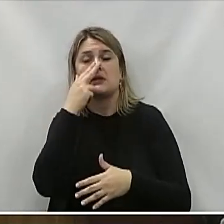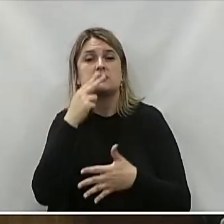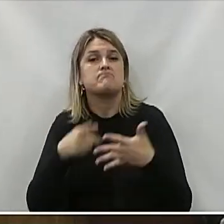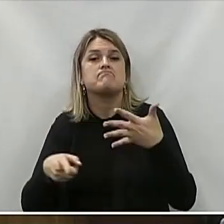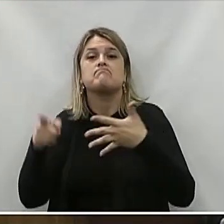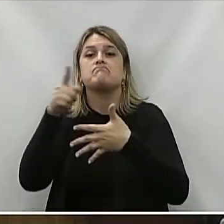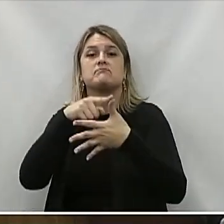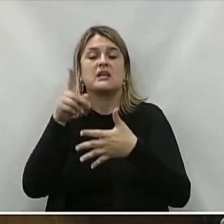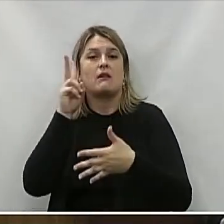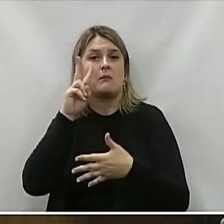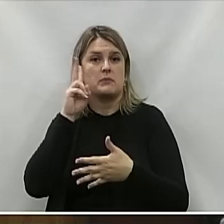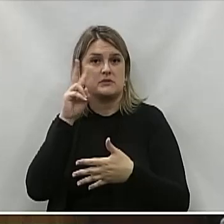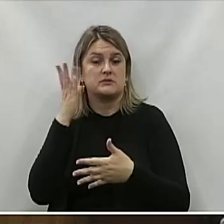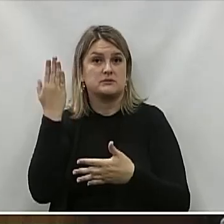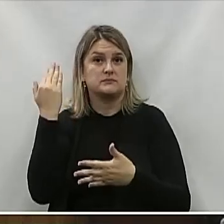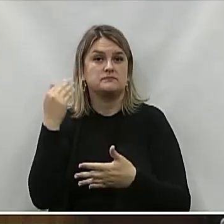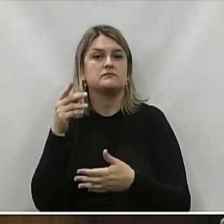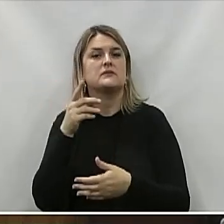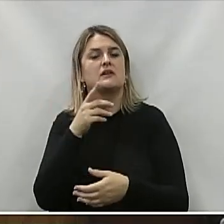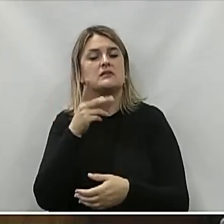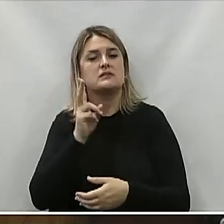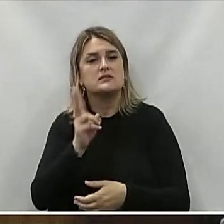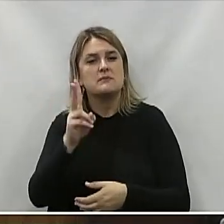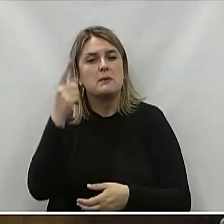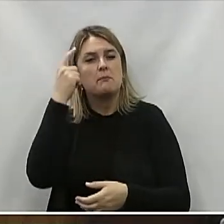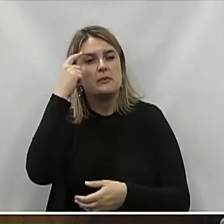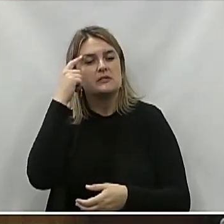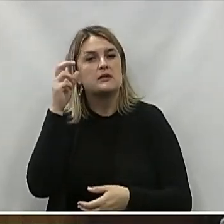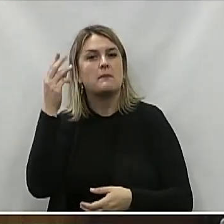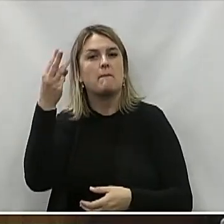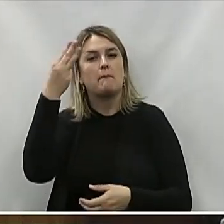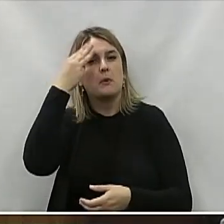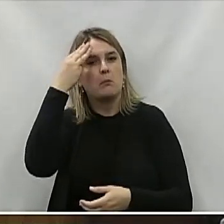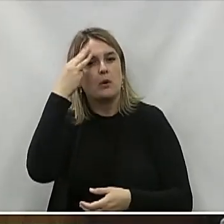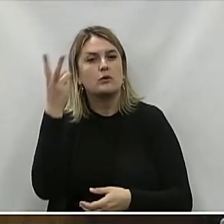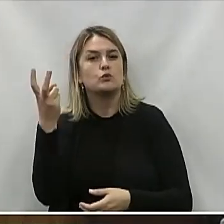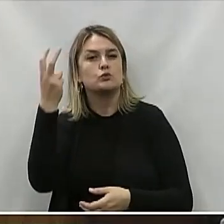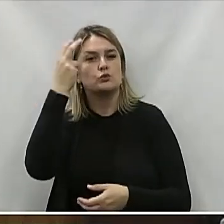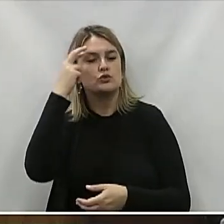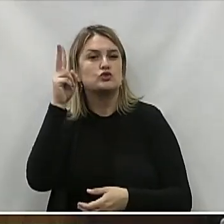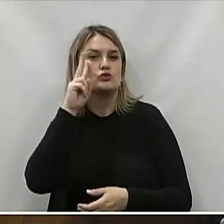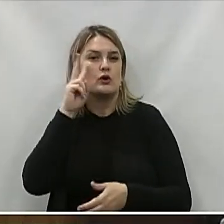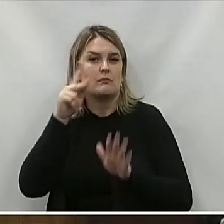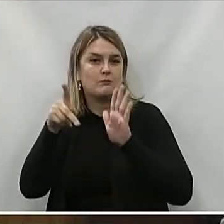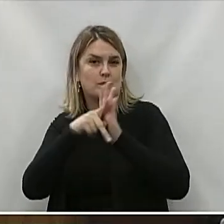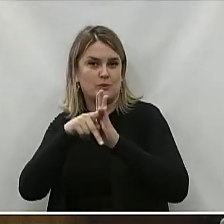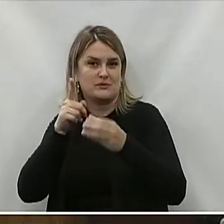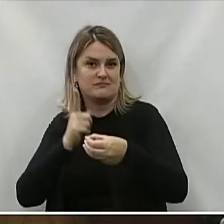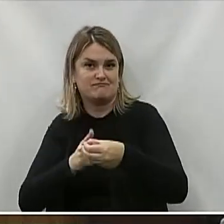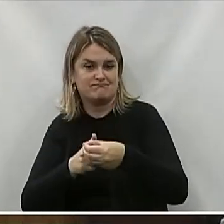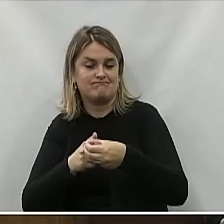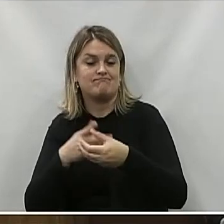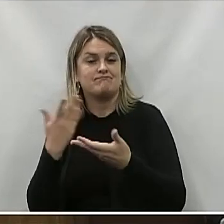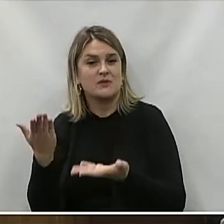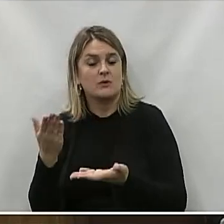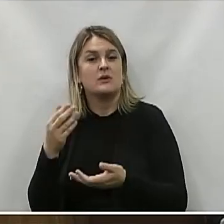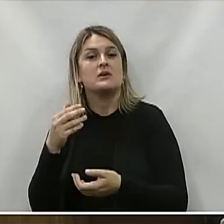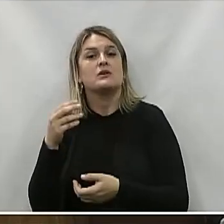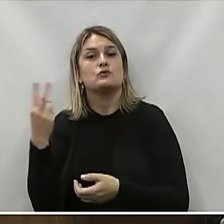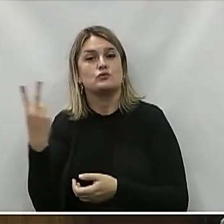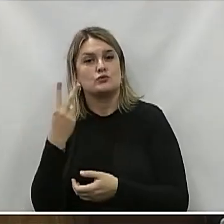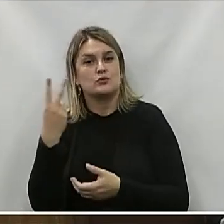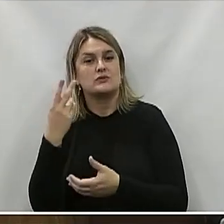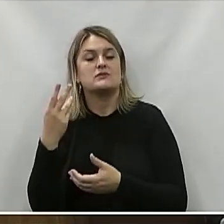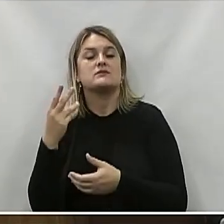referências Defendendo a memória, cultura e história local Sr. Dilon e sua esposa, Sra. Aldair